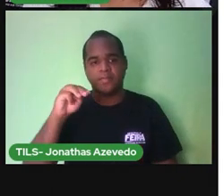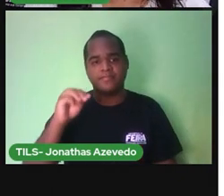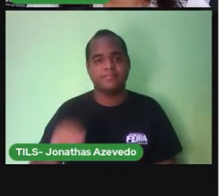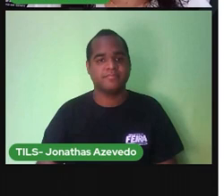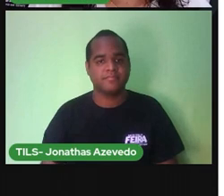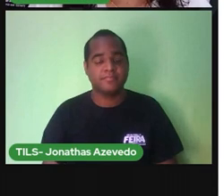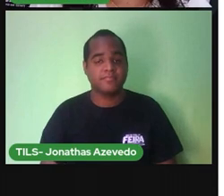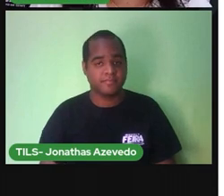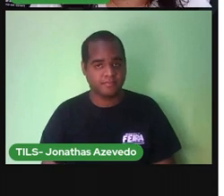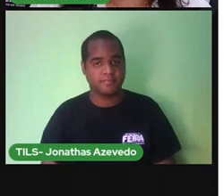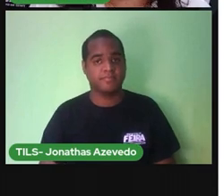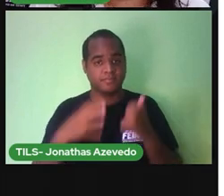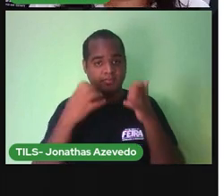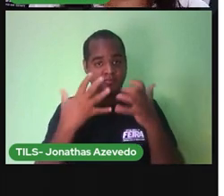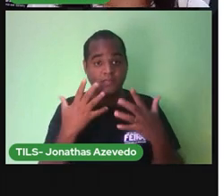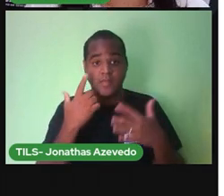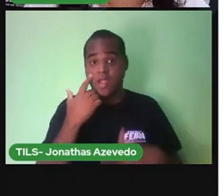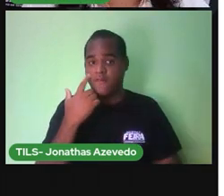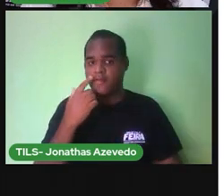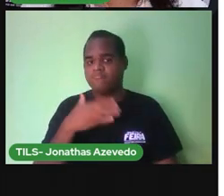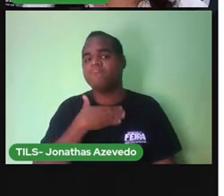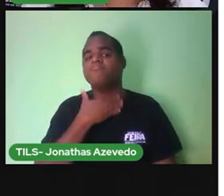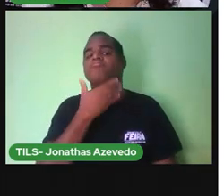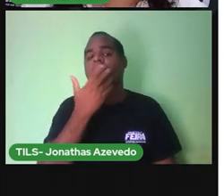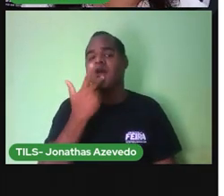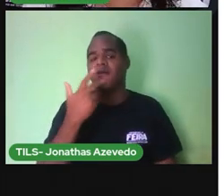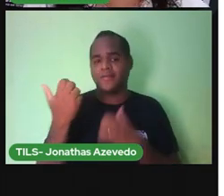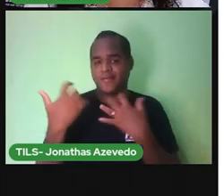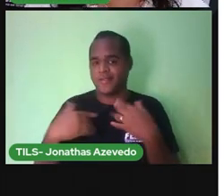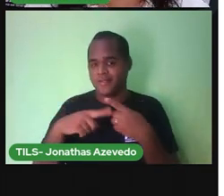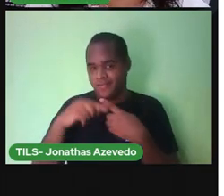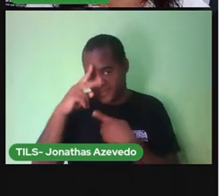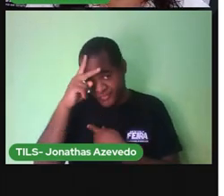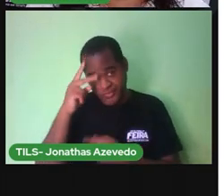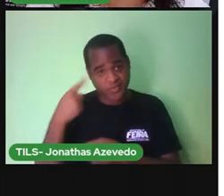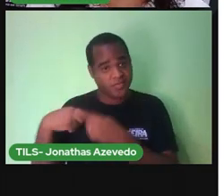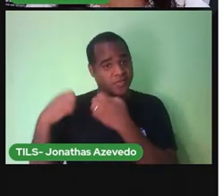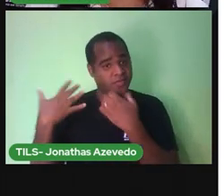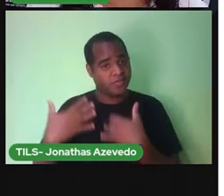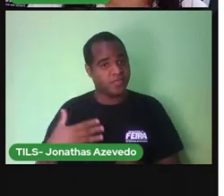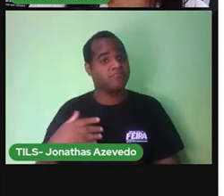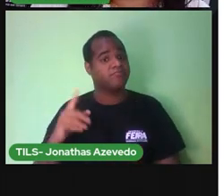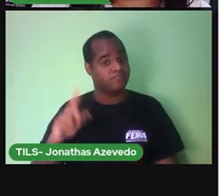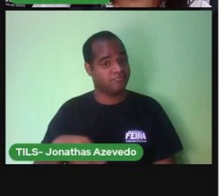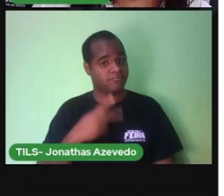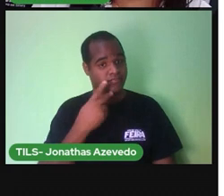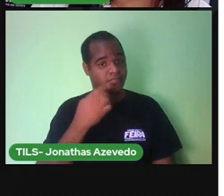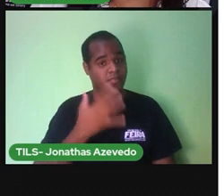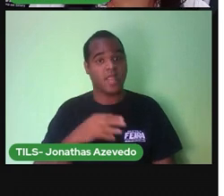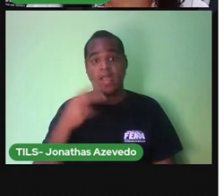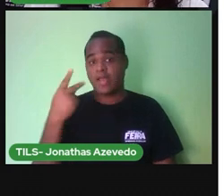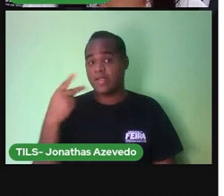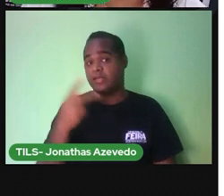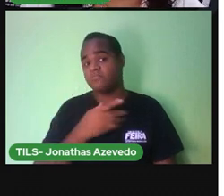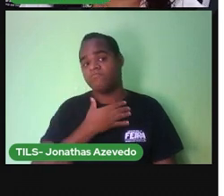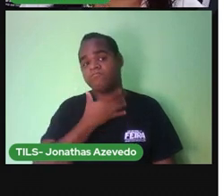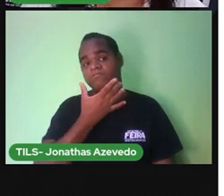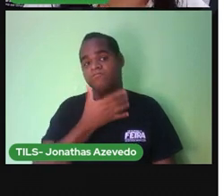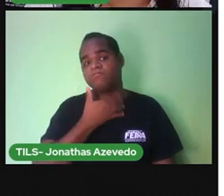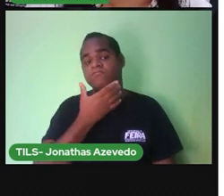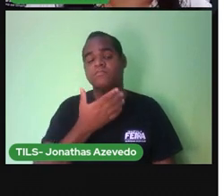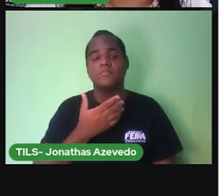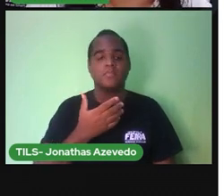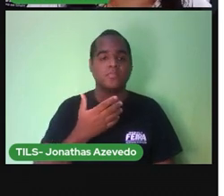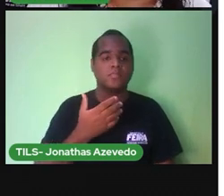Falando de girafa Porque a nossa história Falou sobre girafa E a girafa É